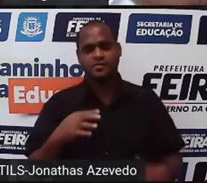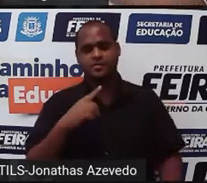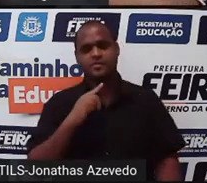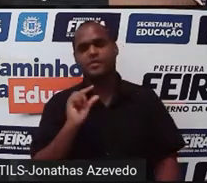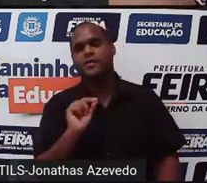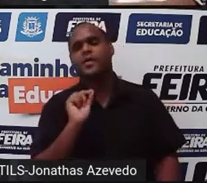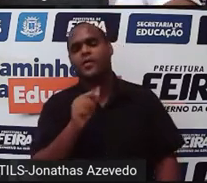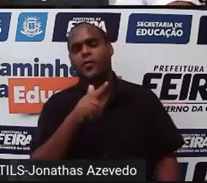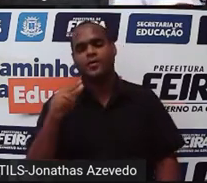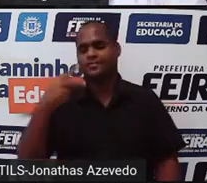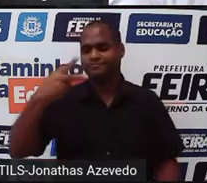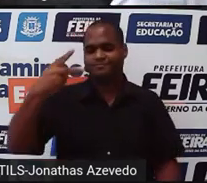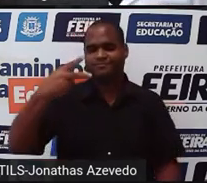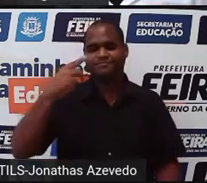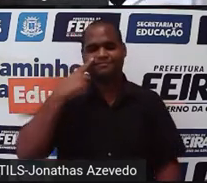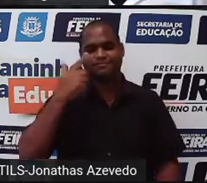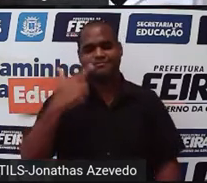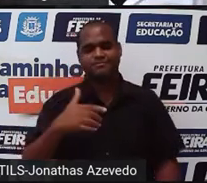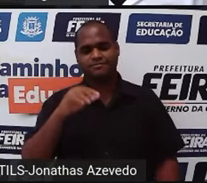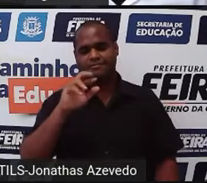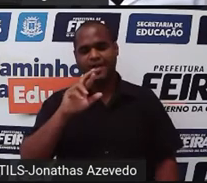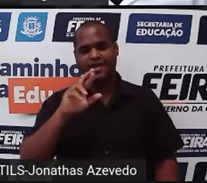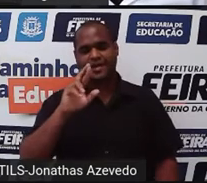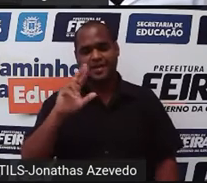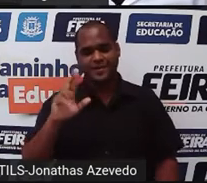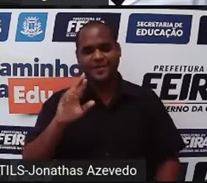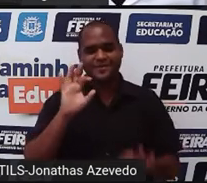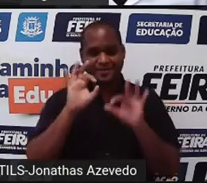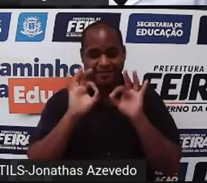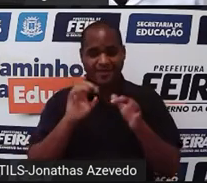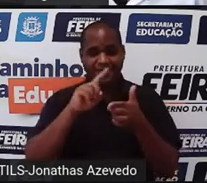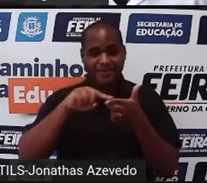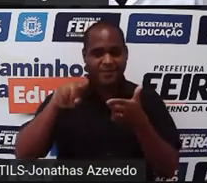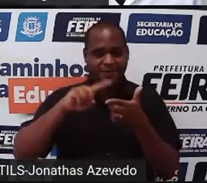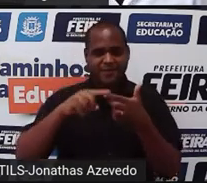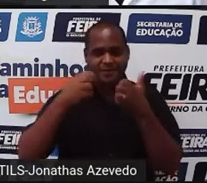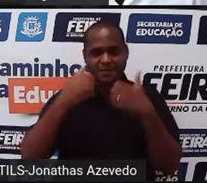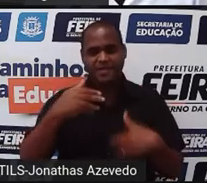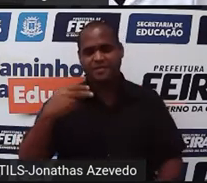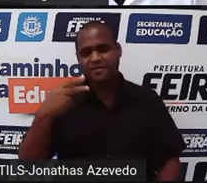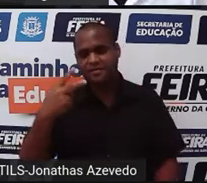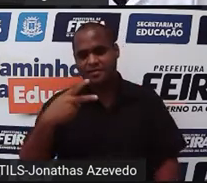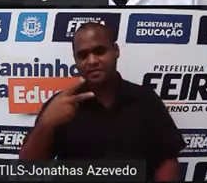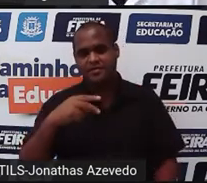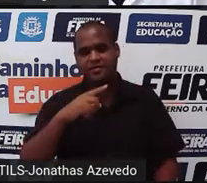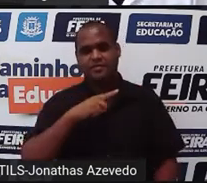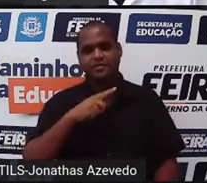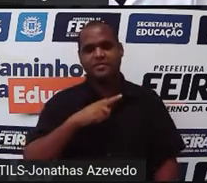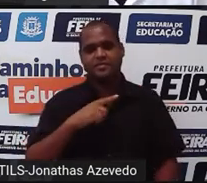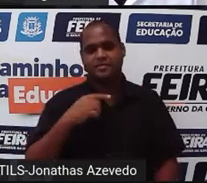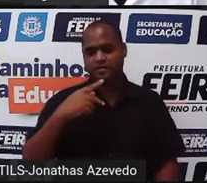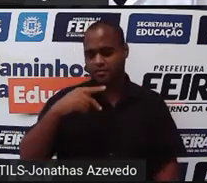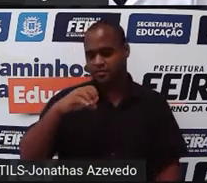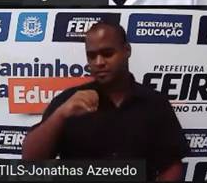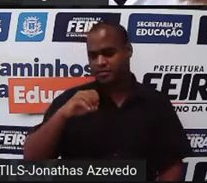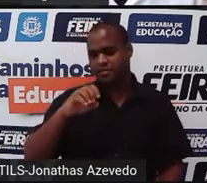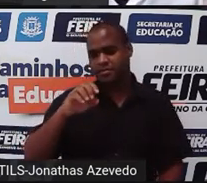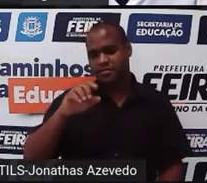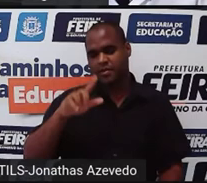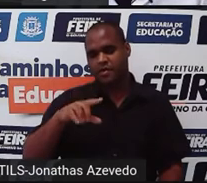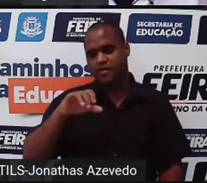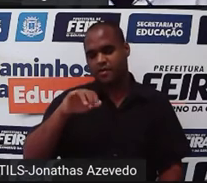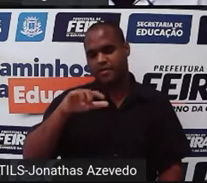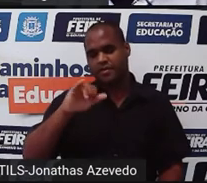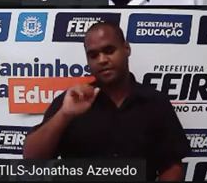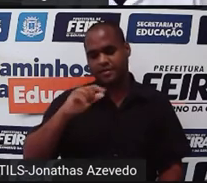segunda etapa da resolução do problema. E a segunda etapa, segundo Polia, é fazer um plano